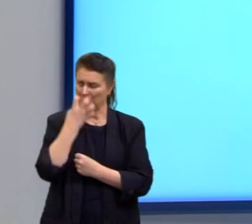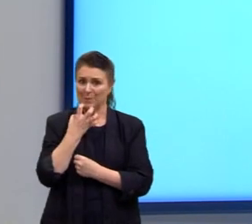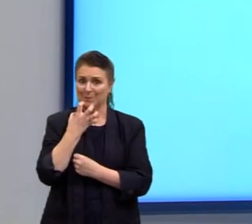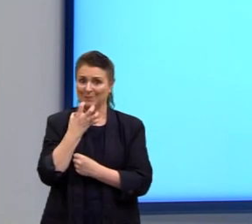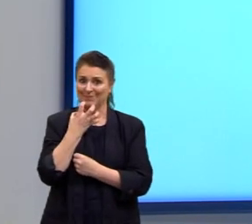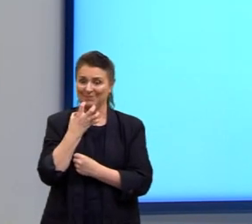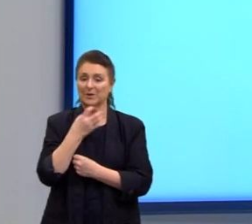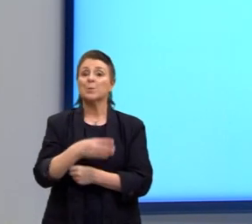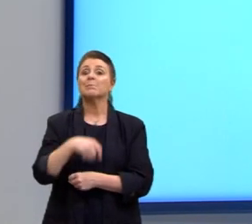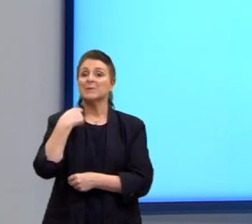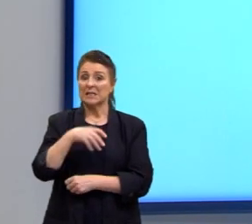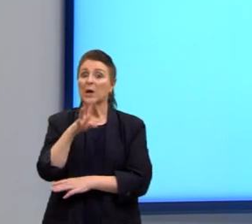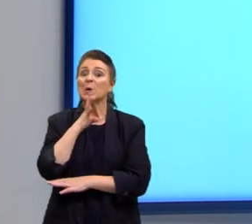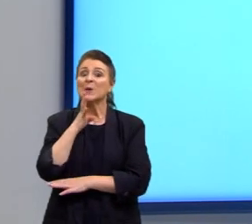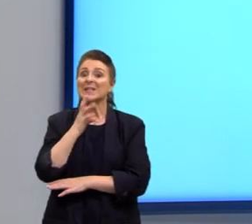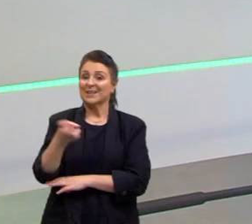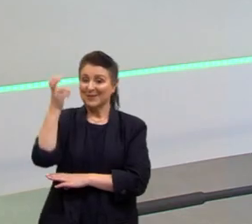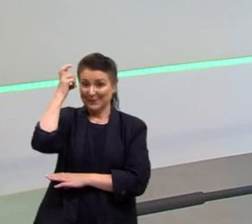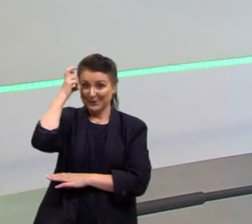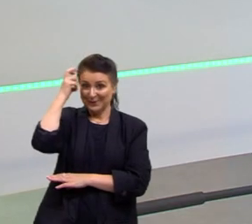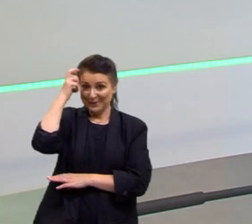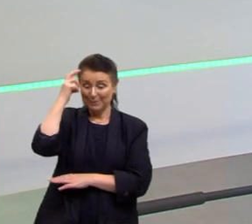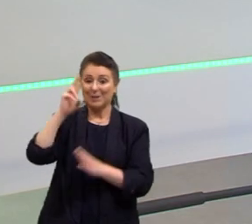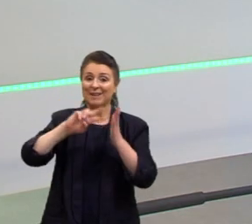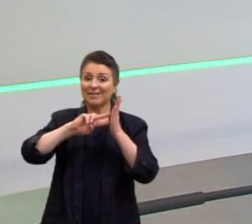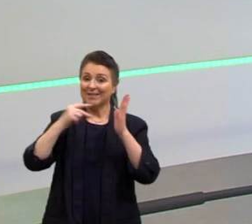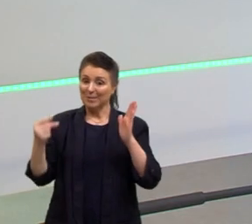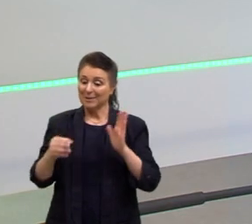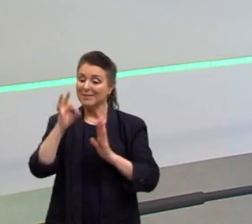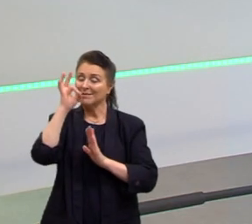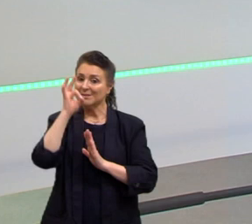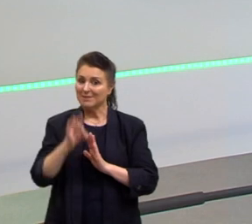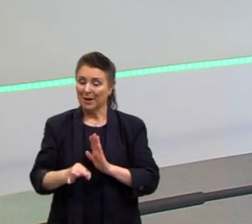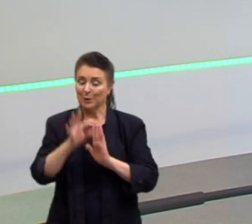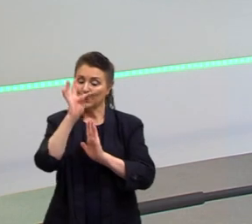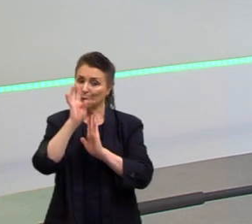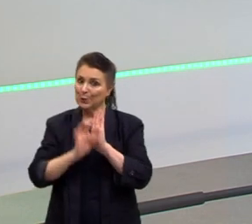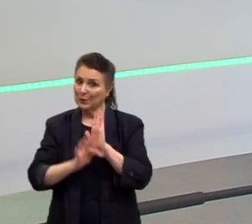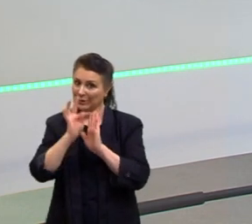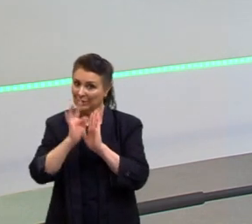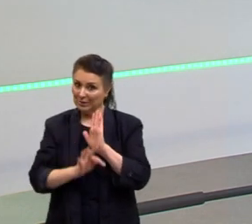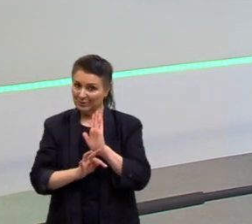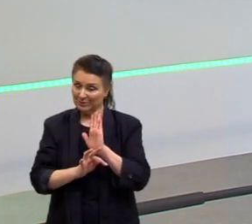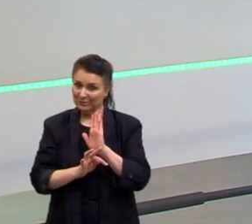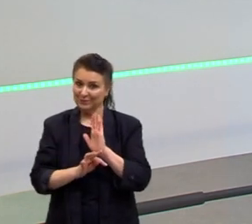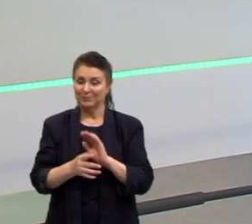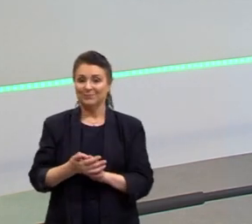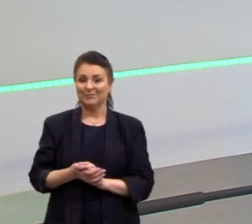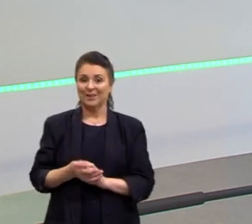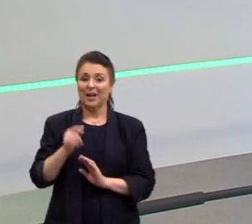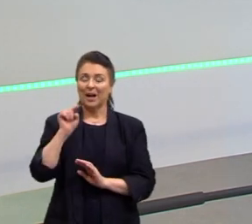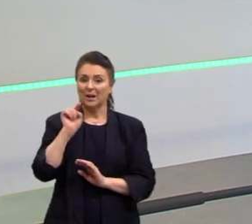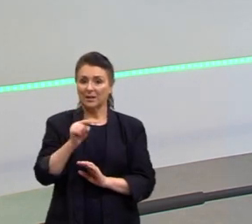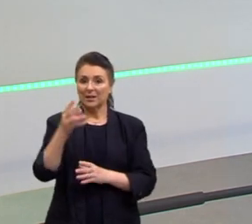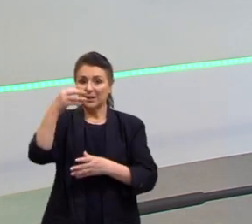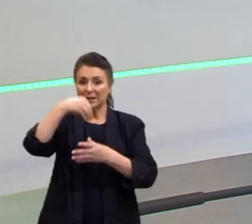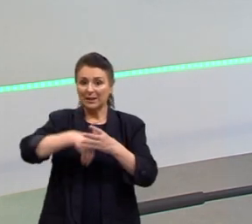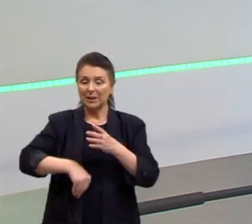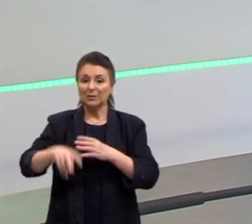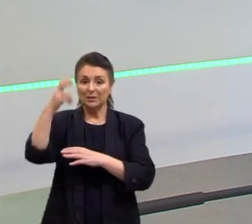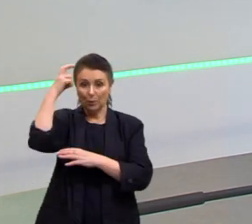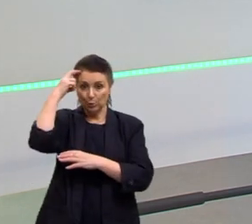então, que conhecer um pouquinho da cultura, um pouquinho em relação da cultura, no caso, ainda dentro da cultura